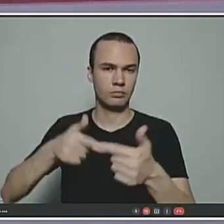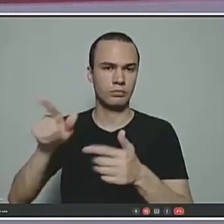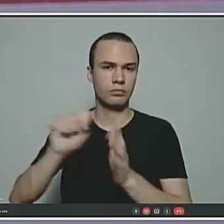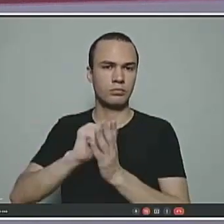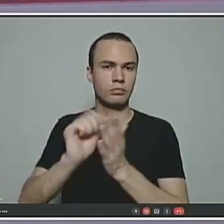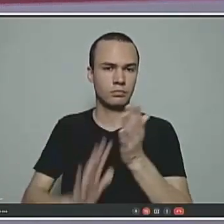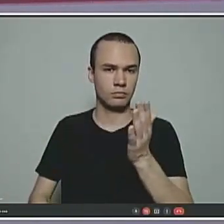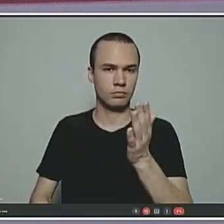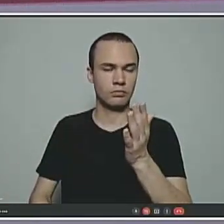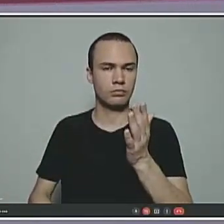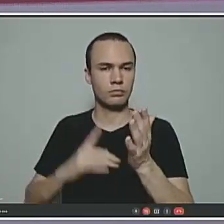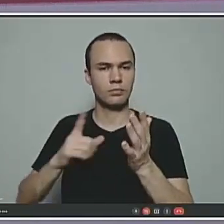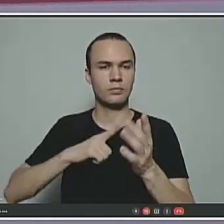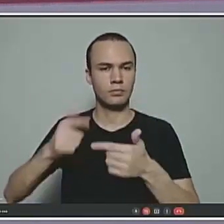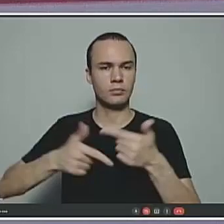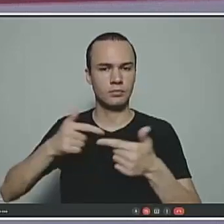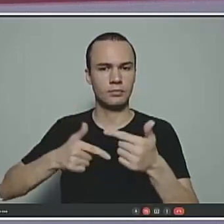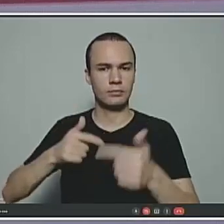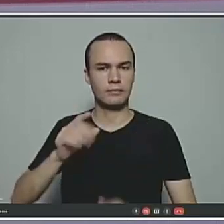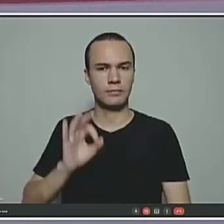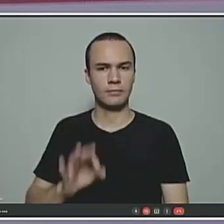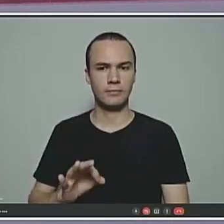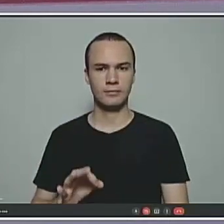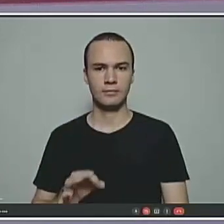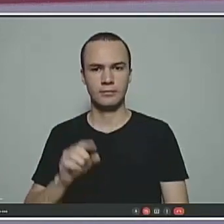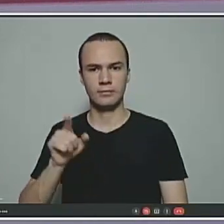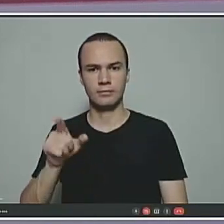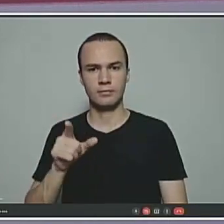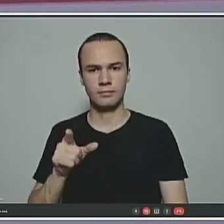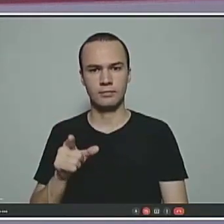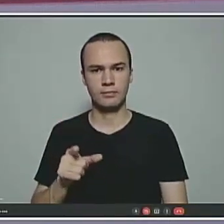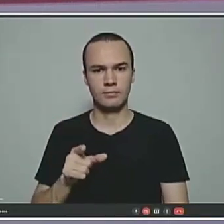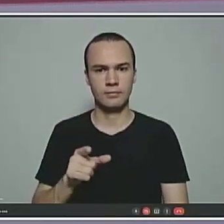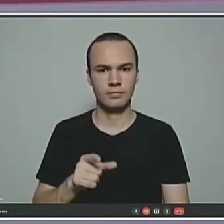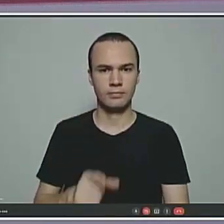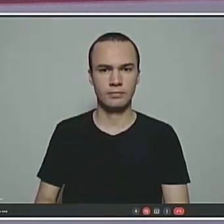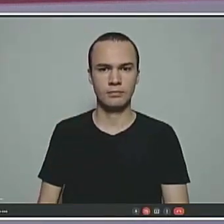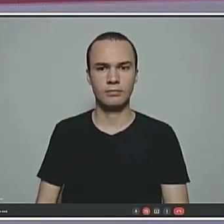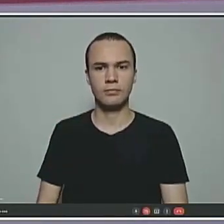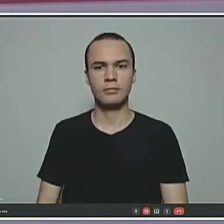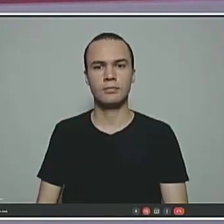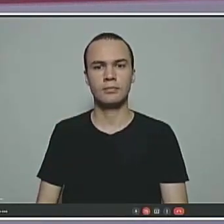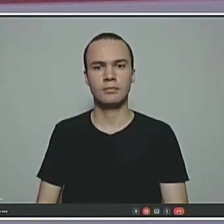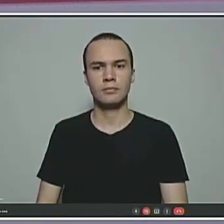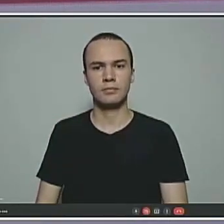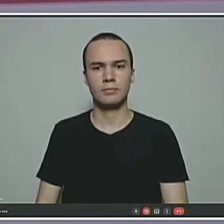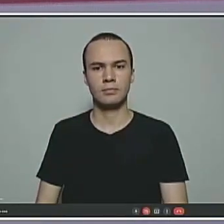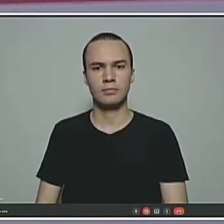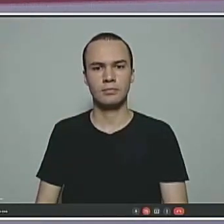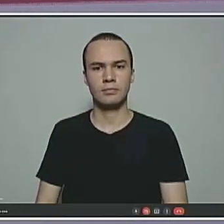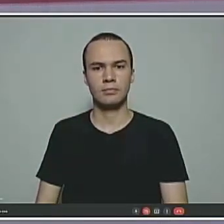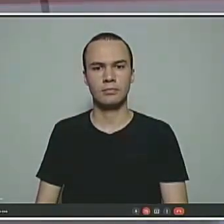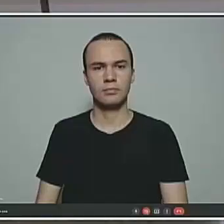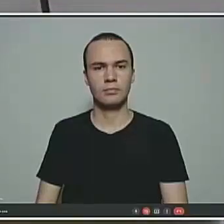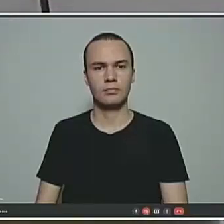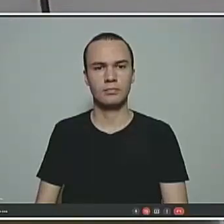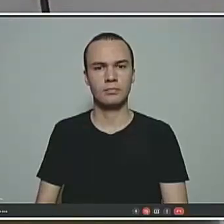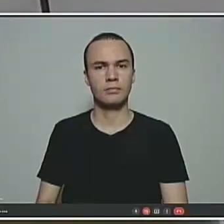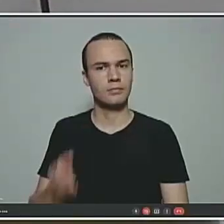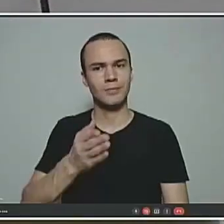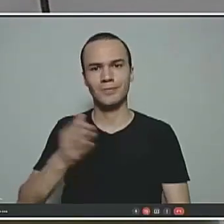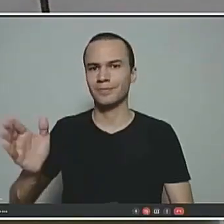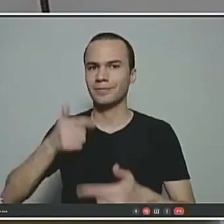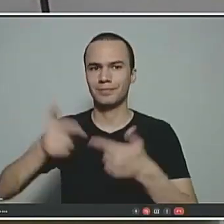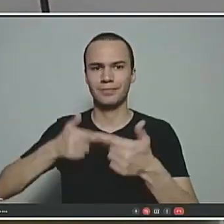disposição de agentes químicos, físico, biológico, é a insolubridade, a pericurisidade, enfim, aquilo que os nossos heróis da